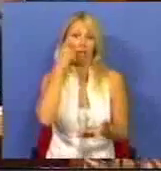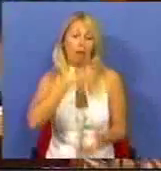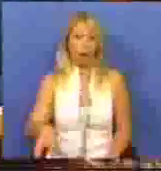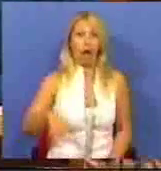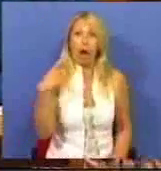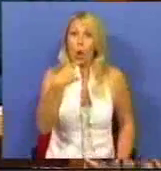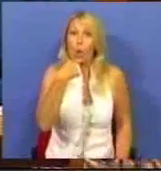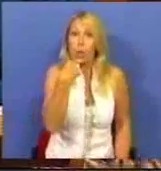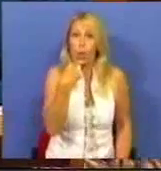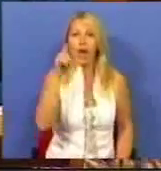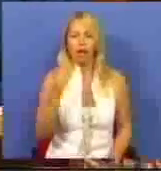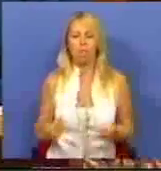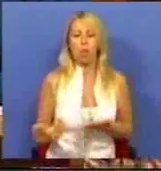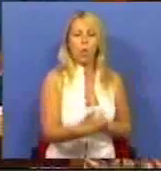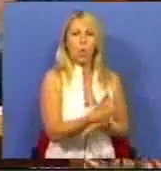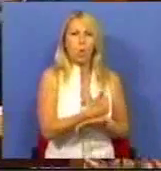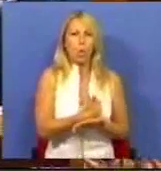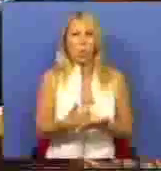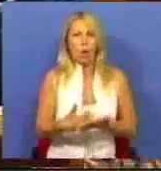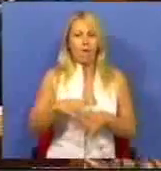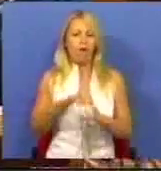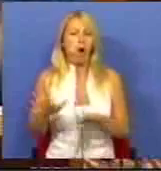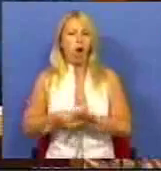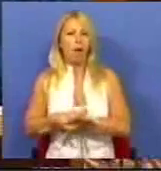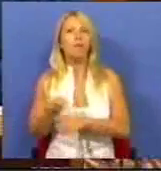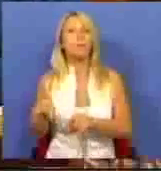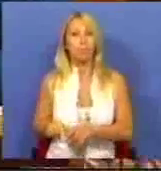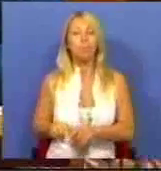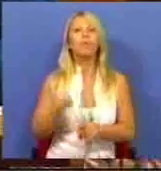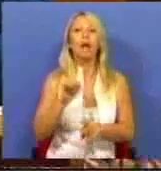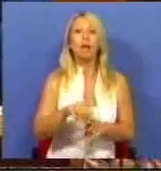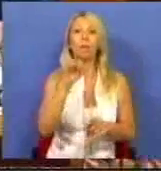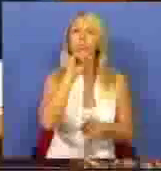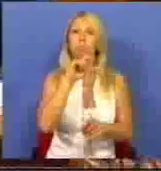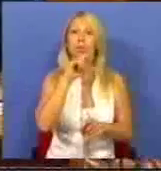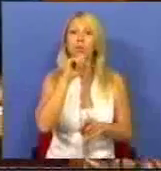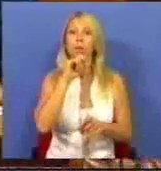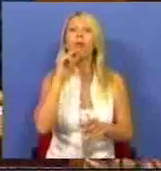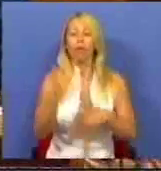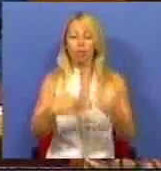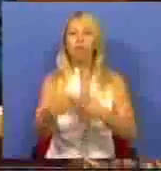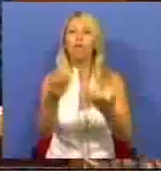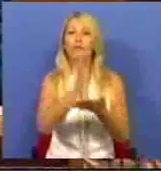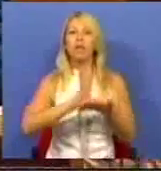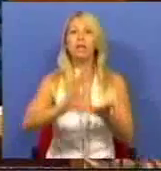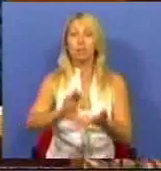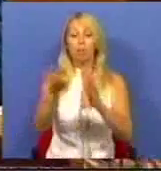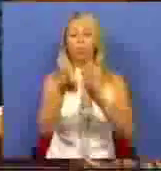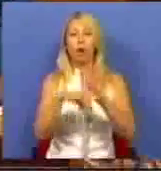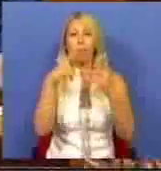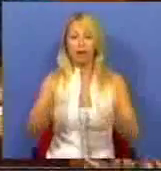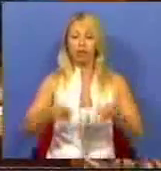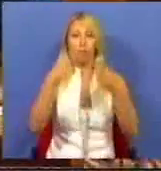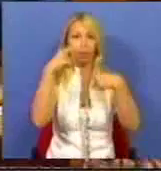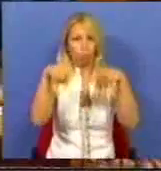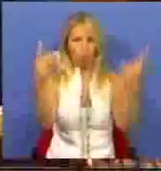dos lucros da especulação financeira e a viabilização do financiamento do programa de investimentos públicos. Segundo,